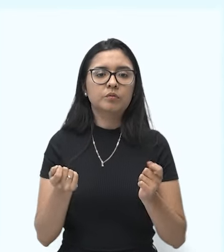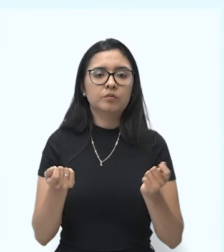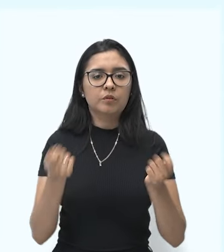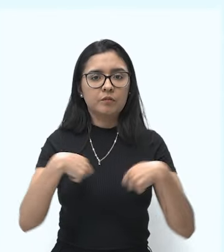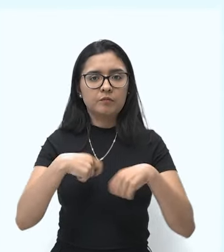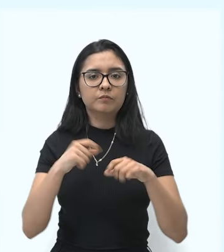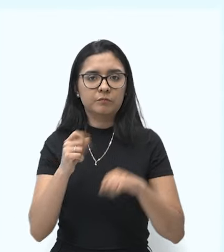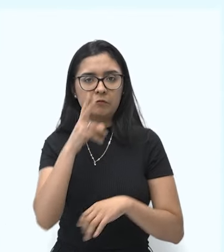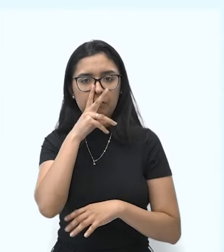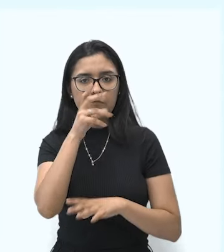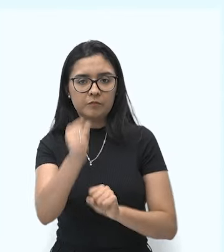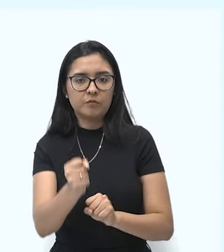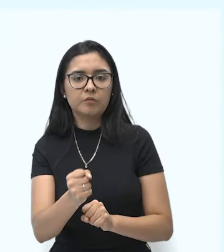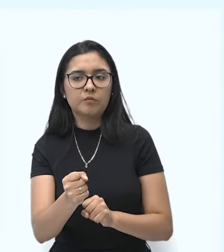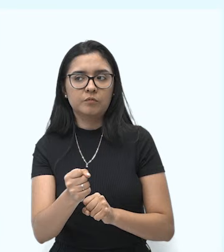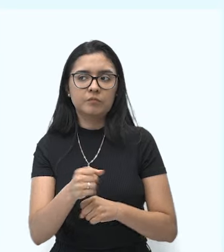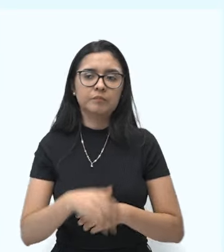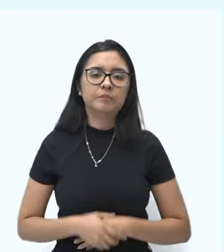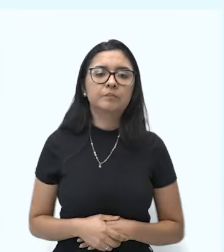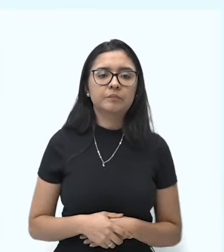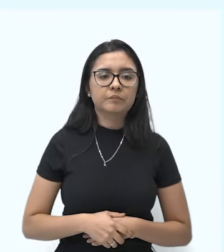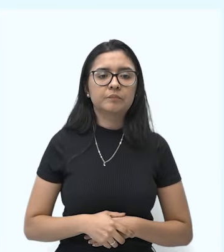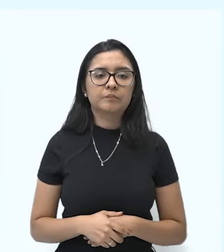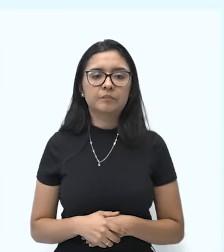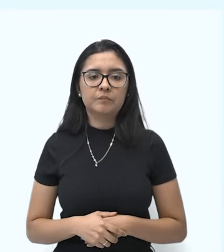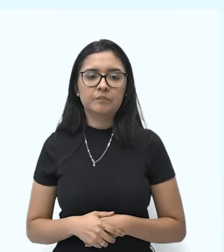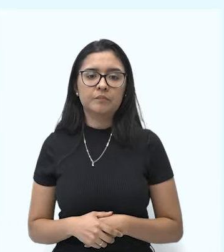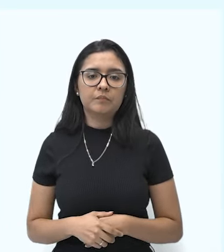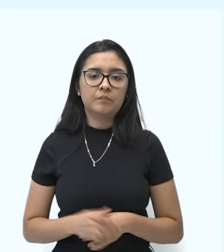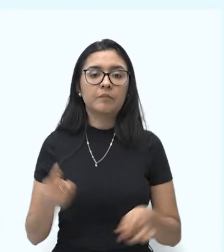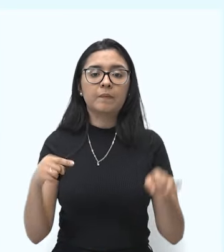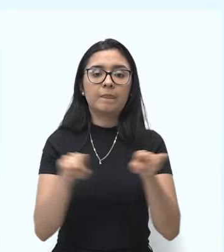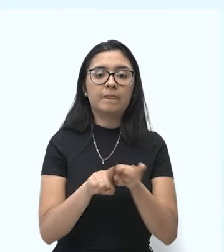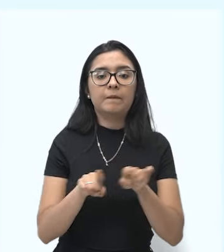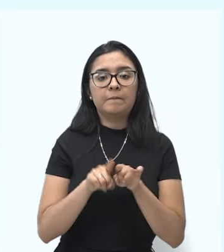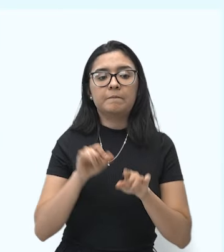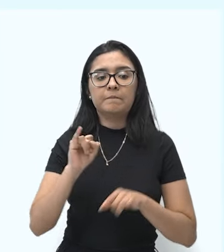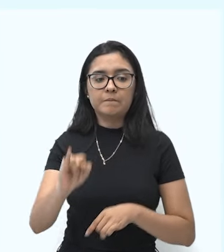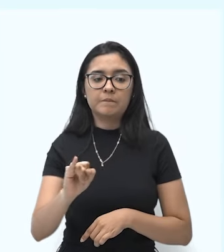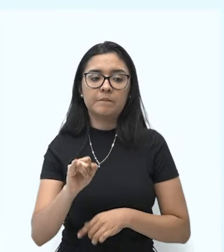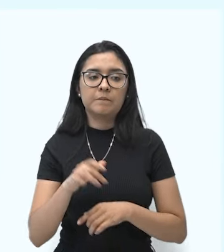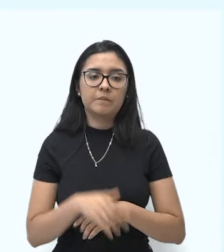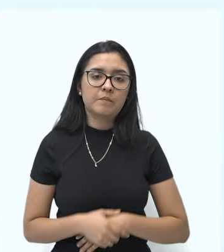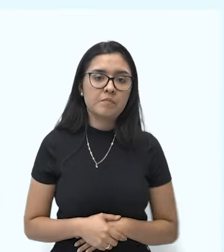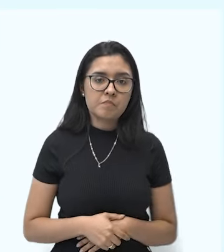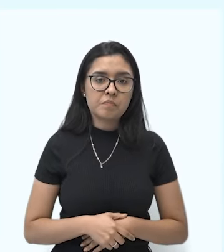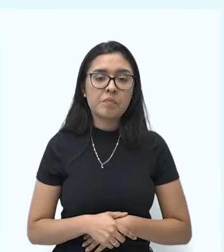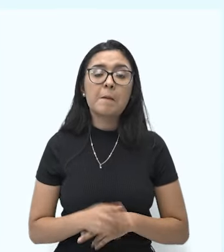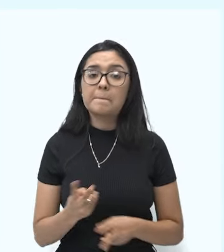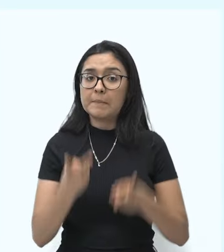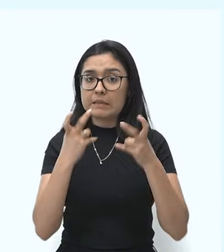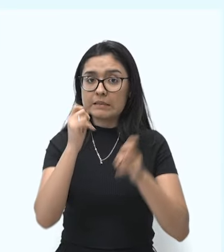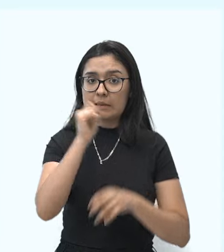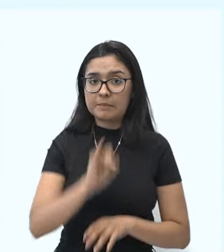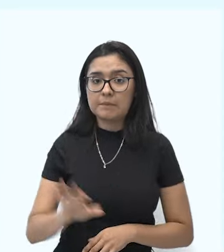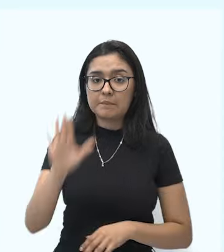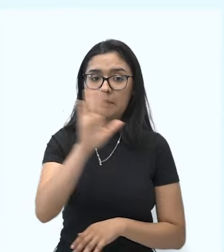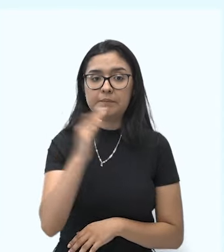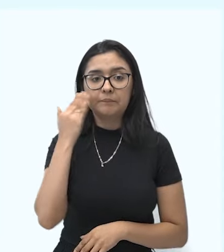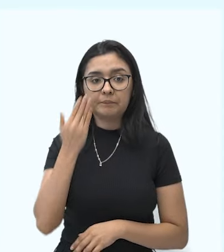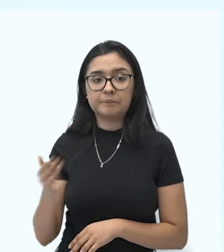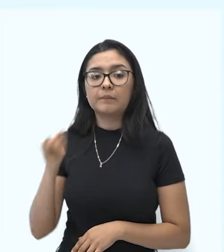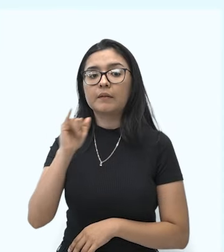força de aplicação sobre o corpo quando sustentado em um ponto fixo. Então, observe aí. A inter